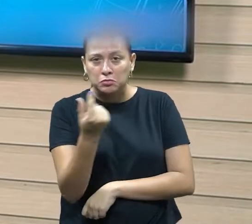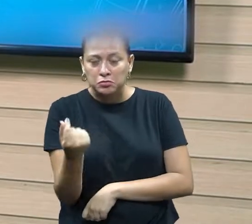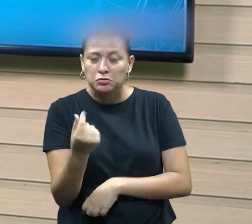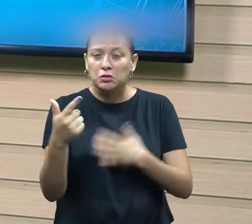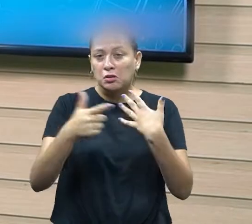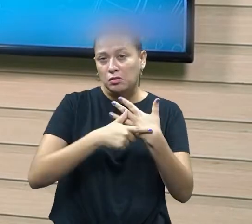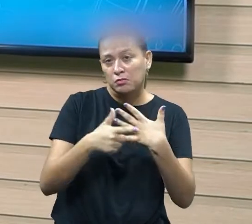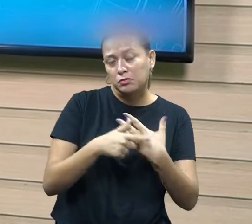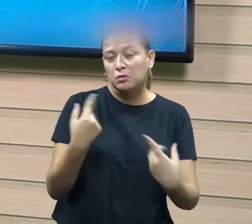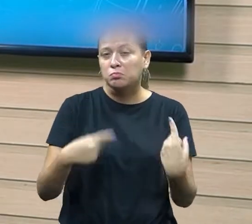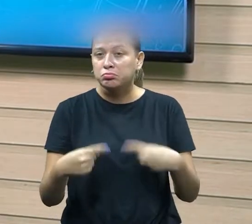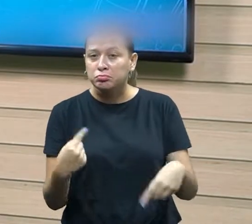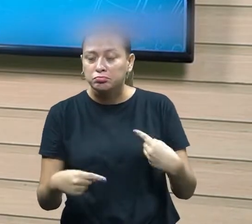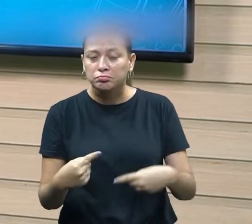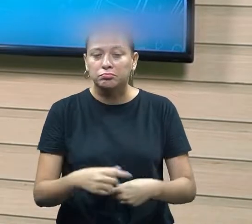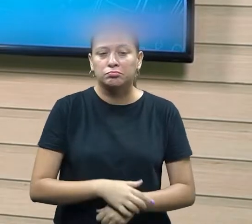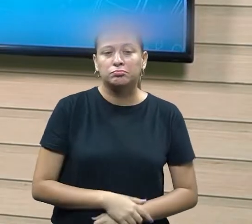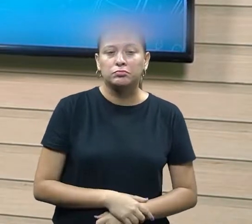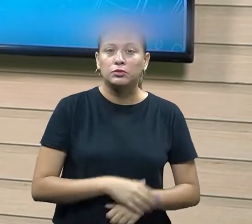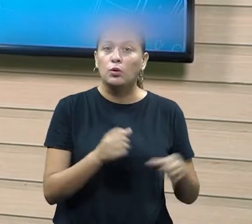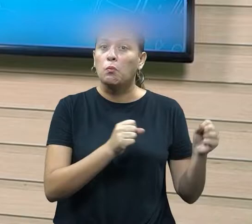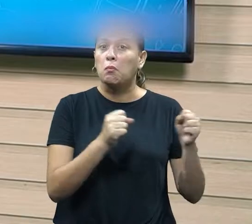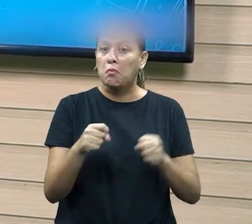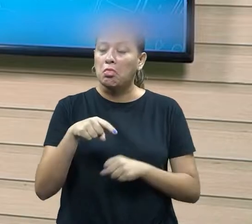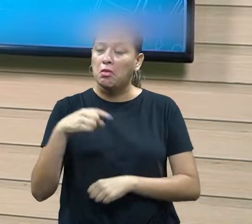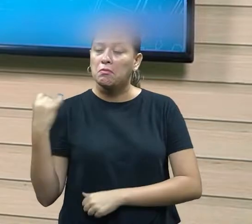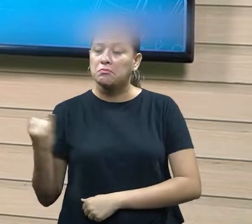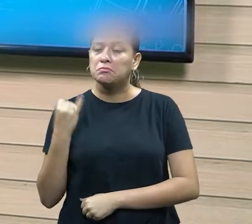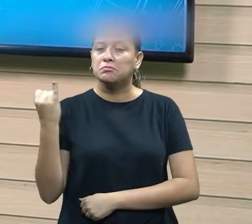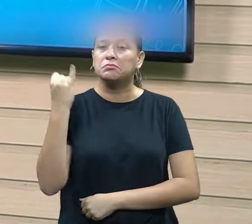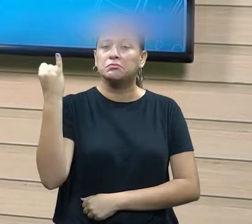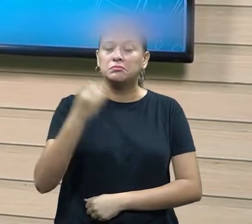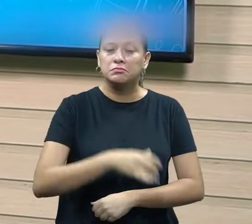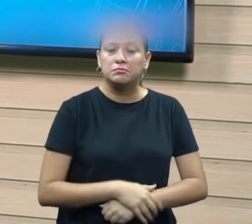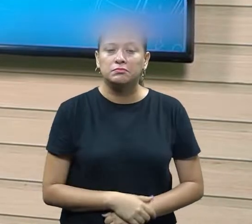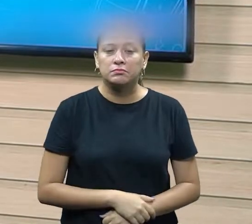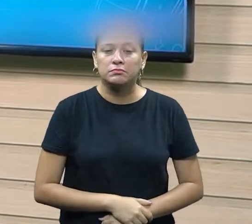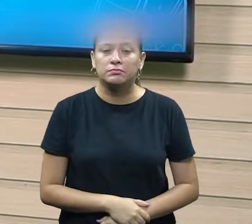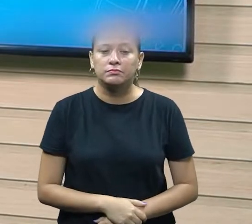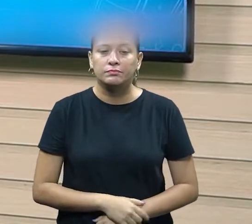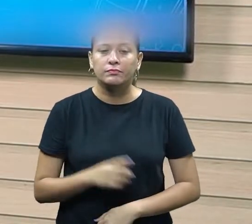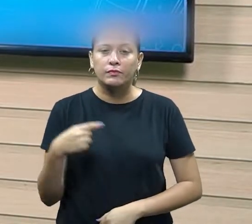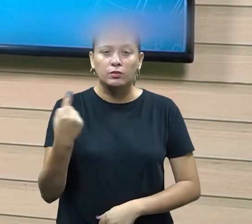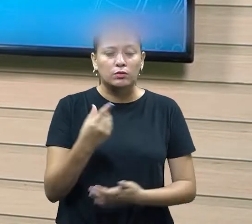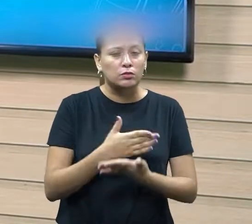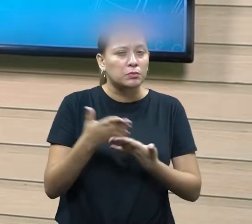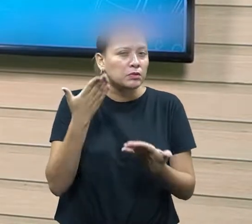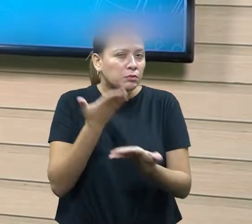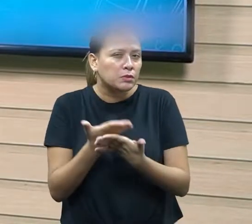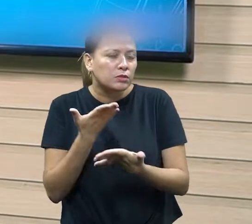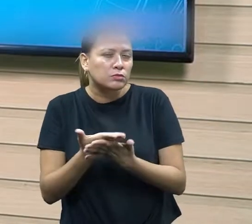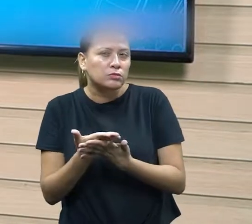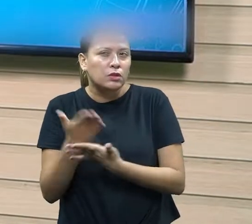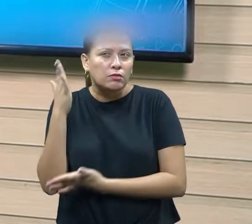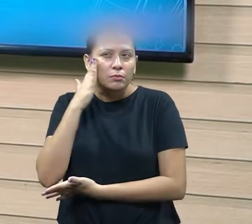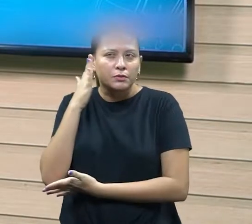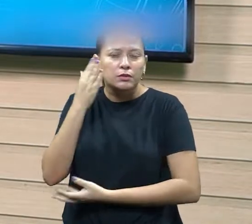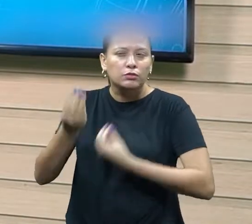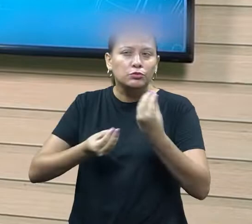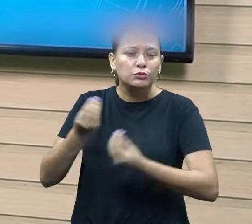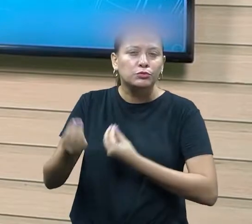cargo político então o poder está aí veja só como o poder ele é importante como a gente consegue depois de como a começa a estudar a começa a localizar